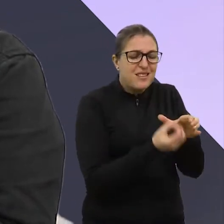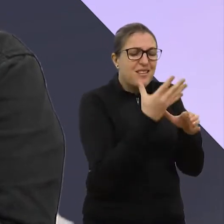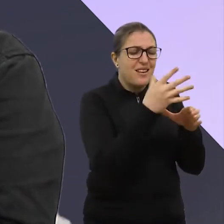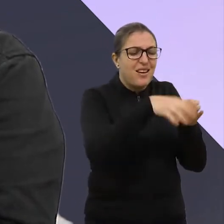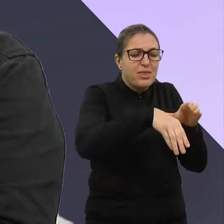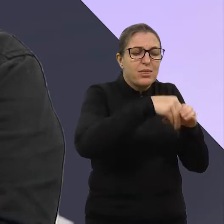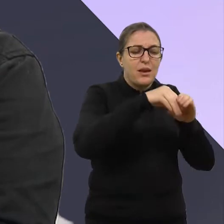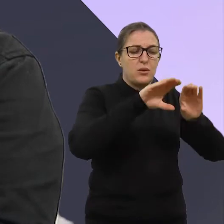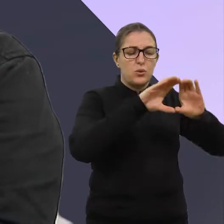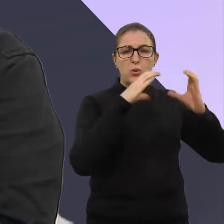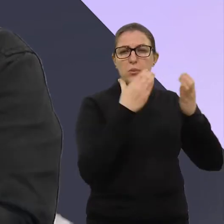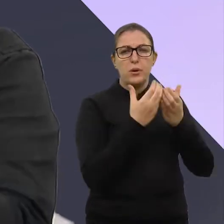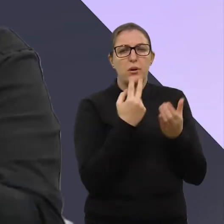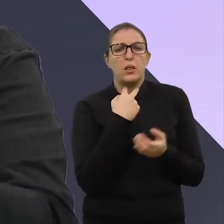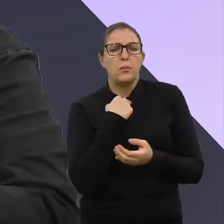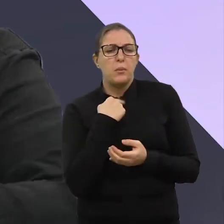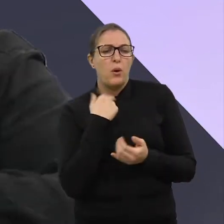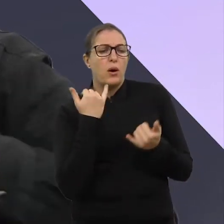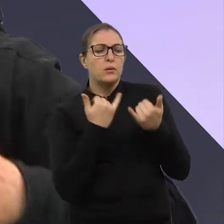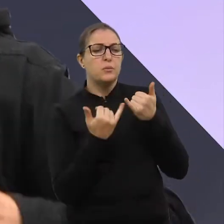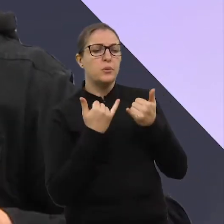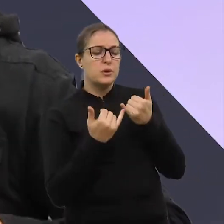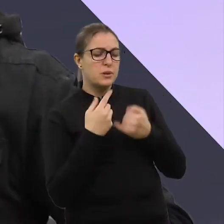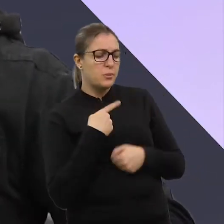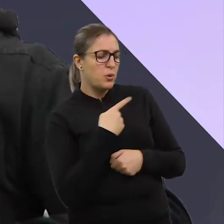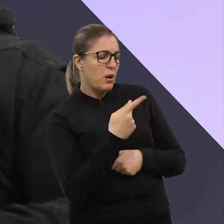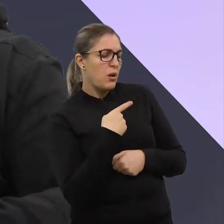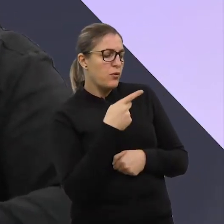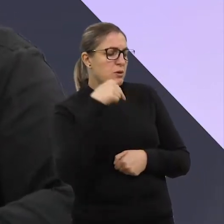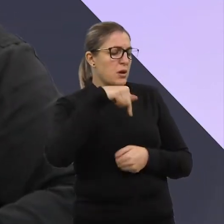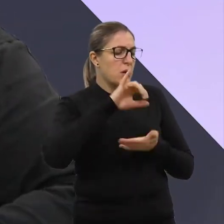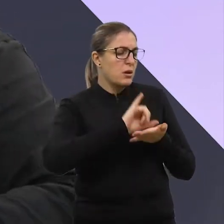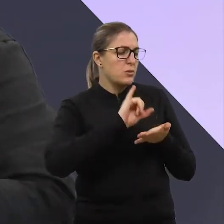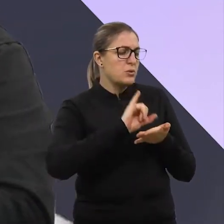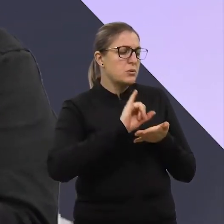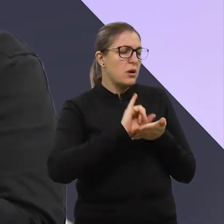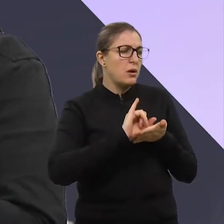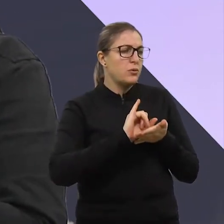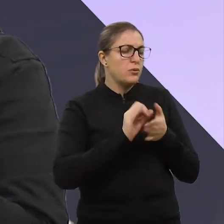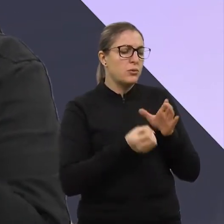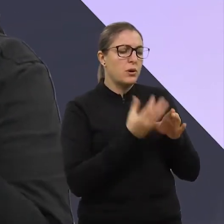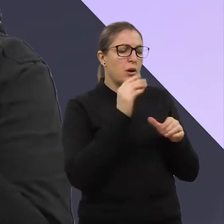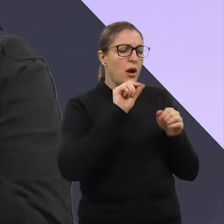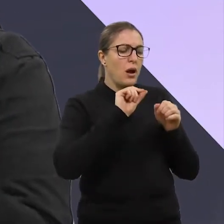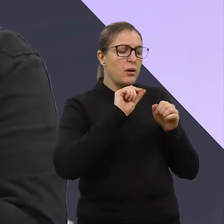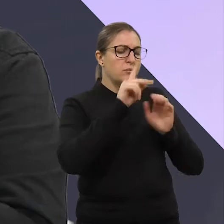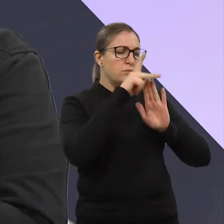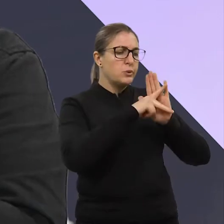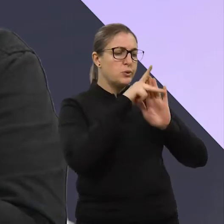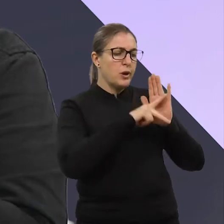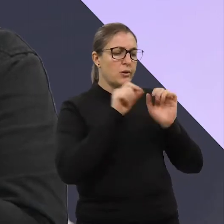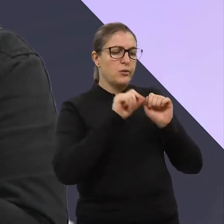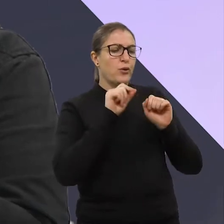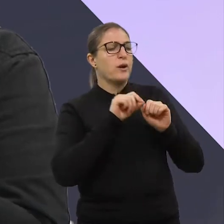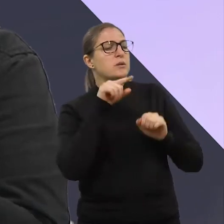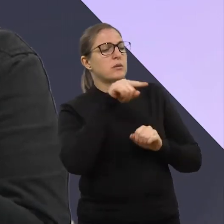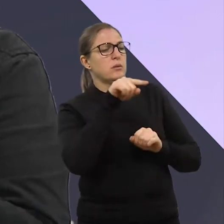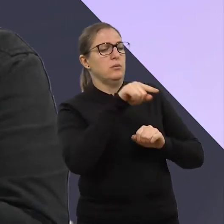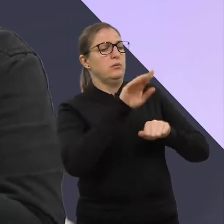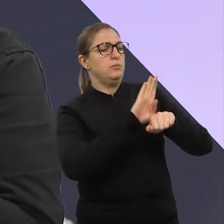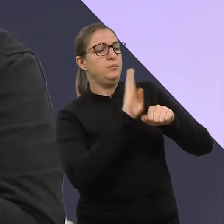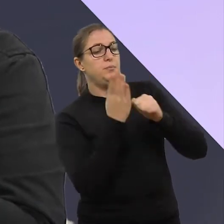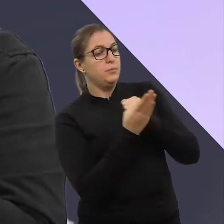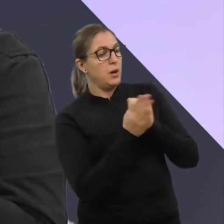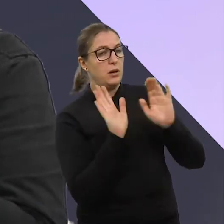nascido nas comunidades, né? Então, não pode eu e a Cris aqui no centro, ah, vamos fazer um projeto no bairro X, né? Então,